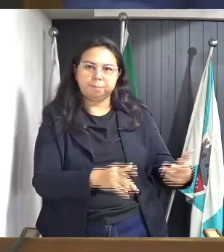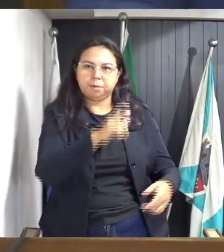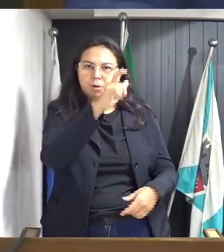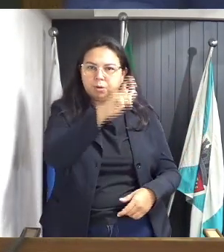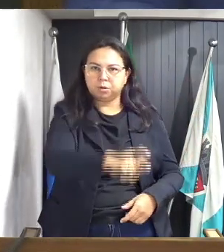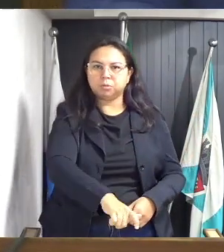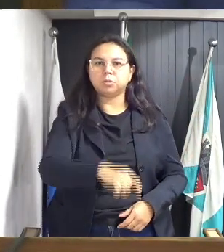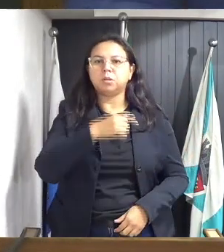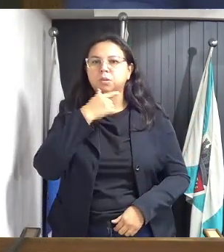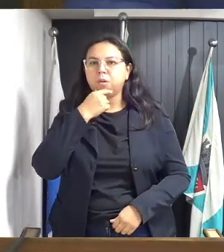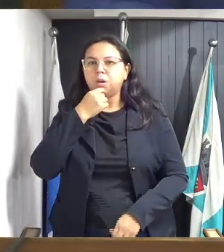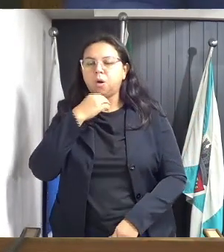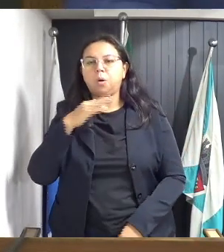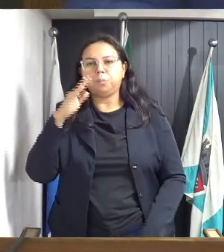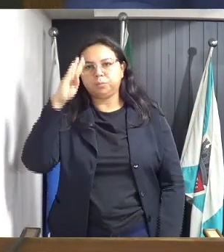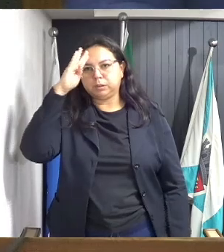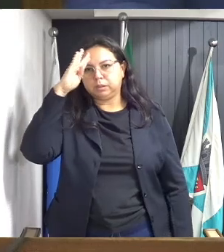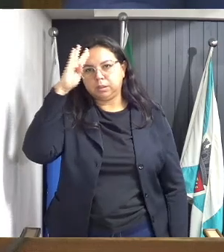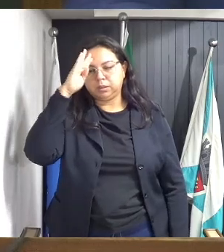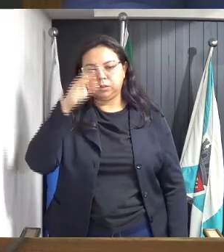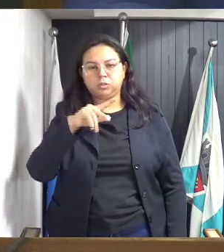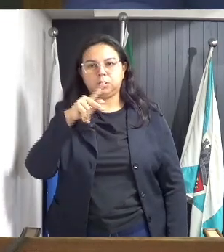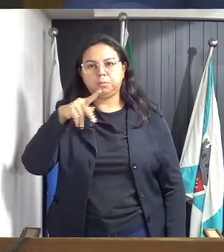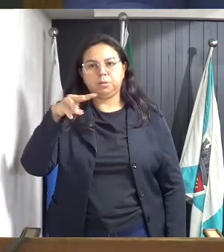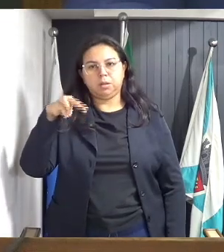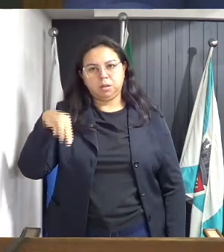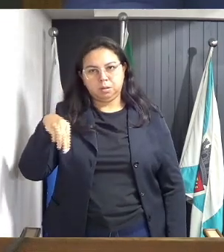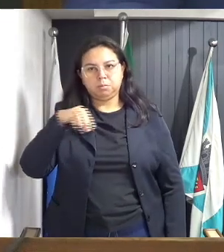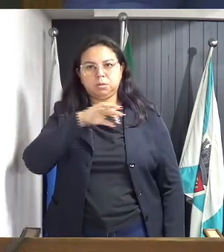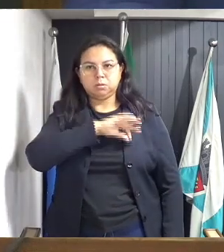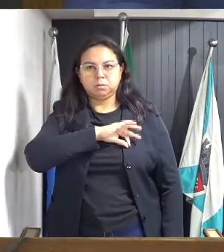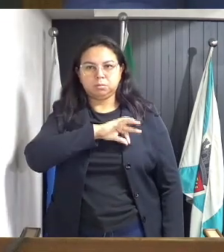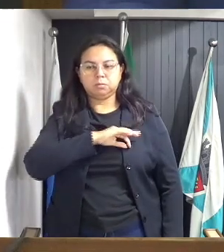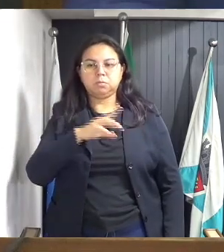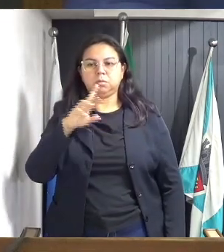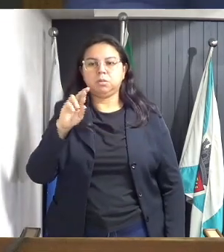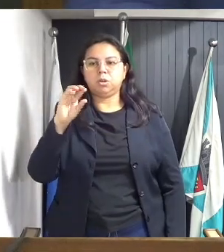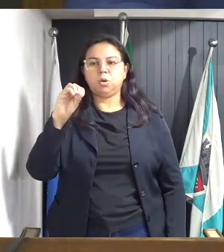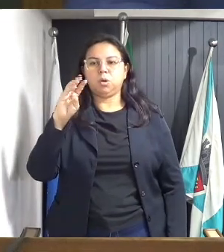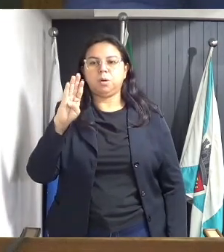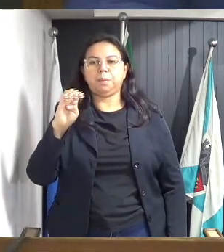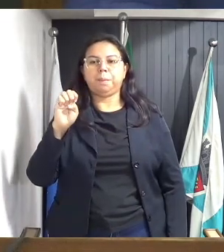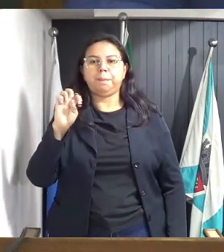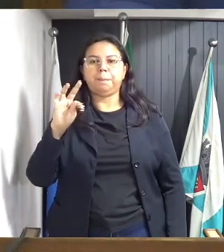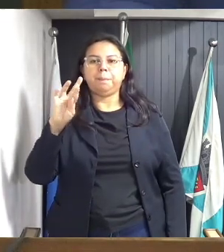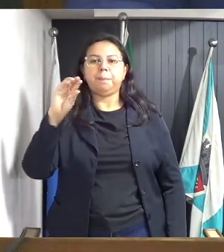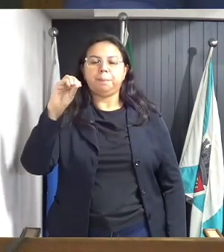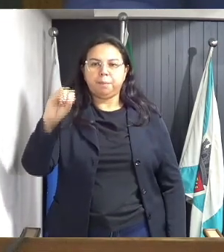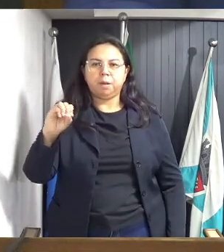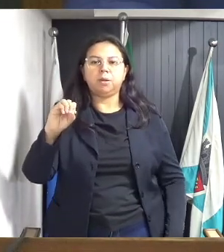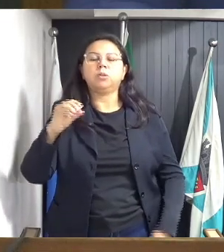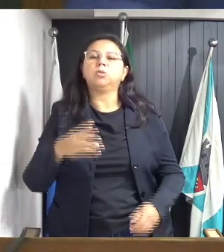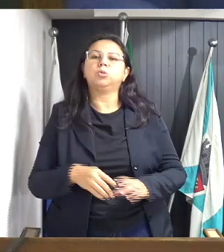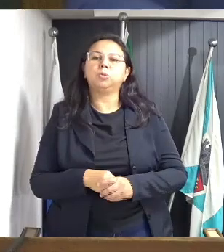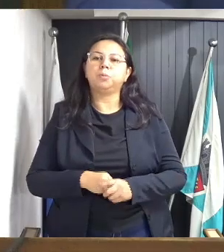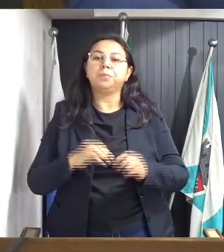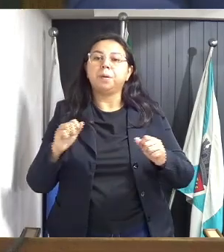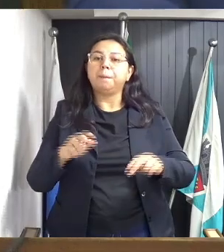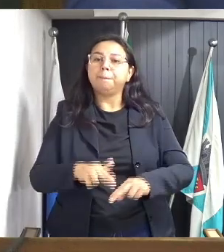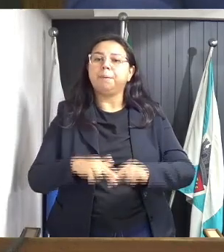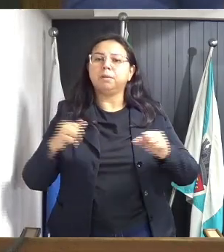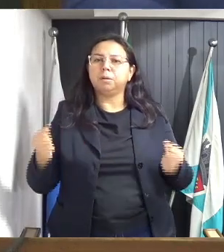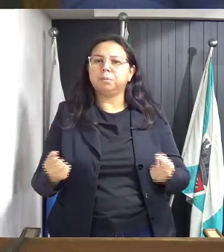o ilustríssimo senhor subtenente da PM, Roberto Teixeira da Cunha, policial militar da reserva, em celebração ao